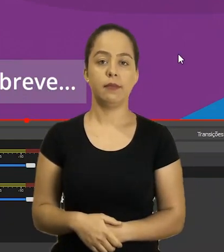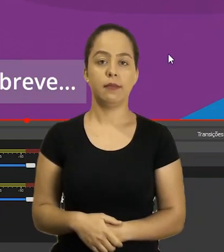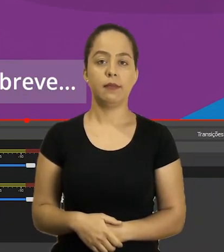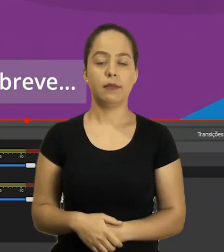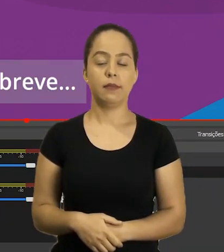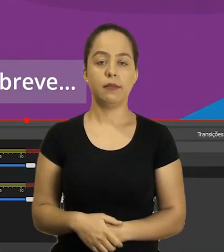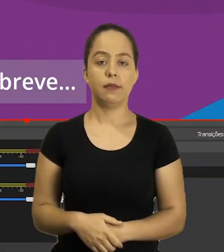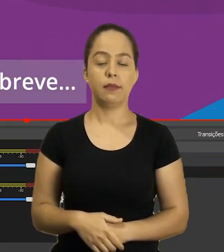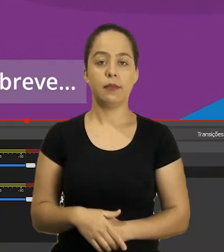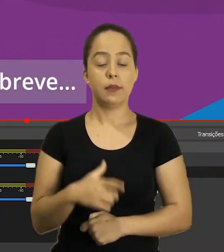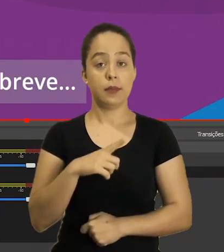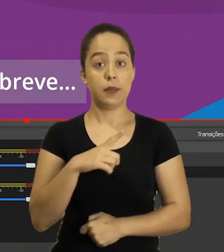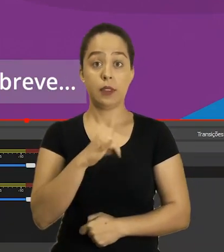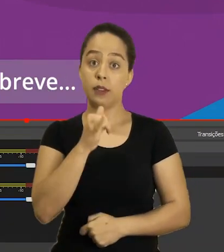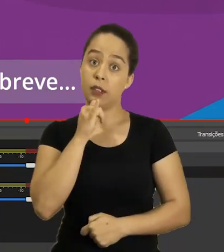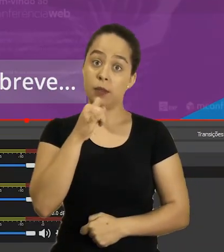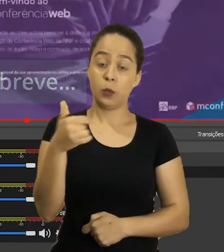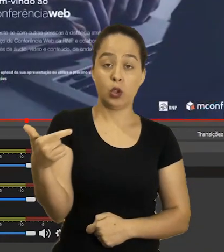transmissão.